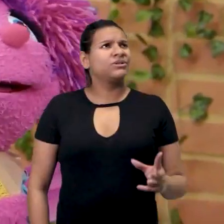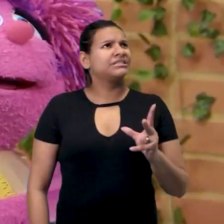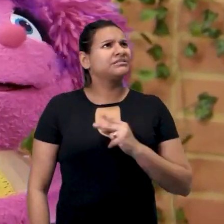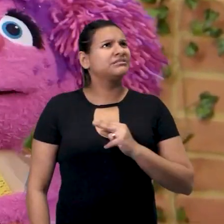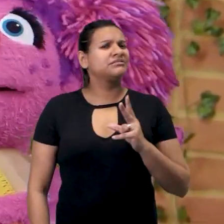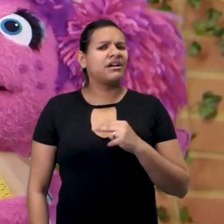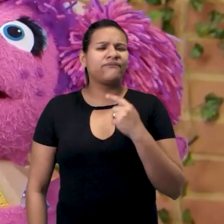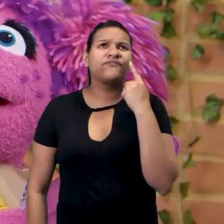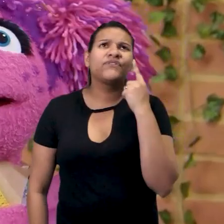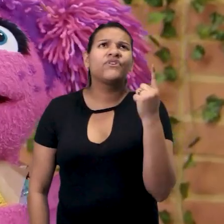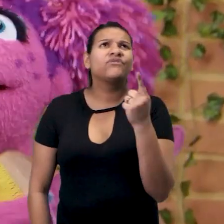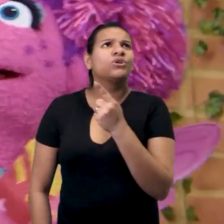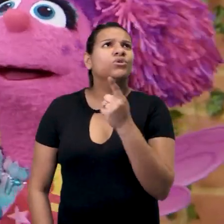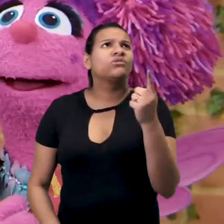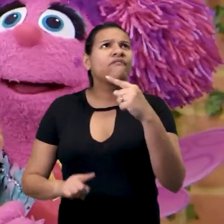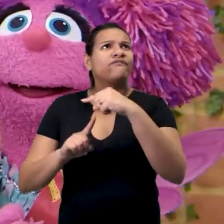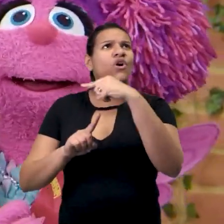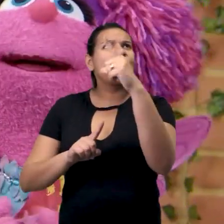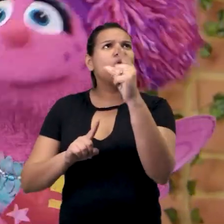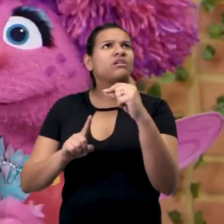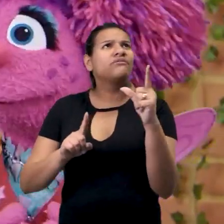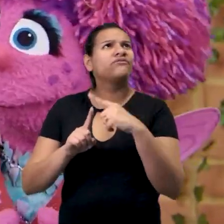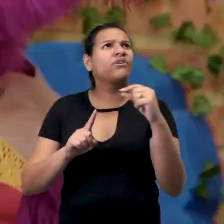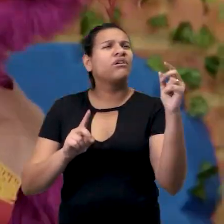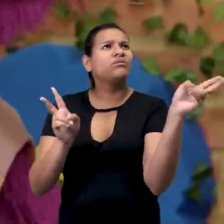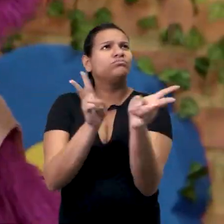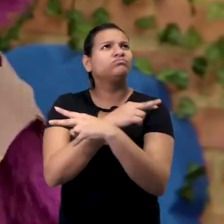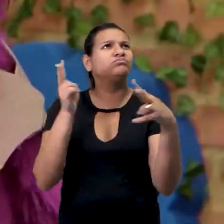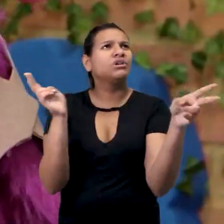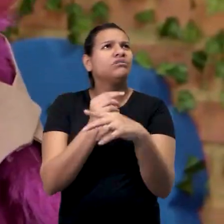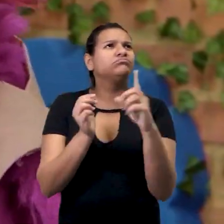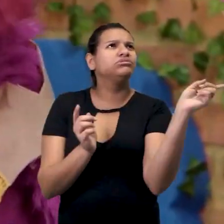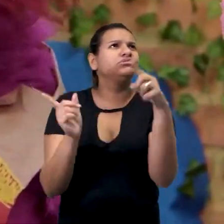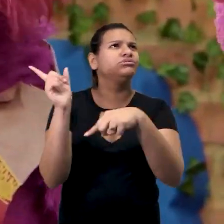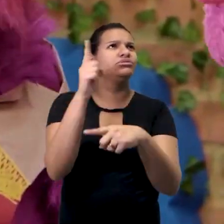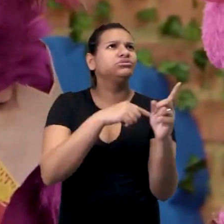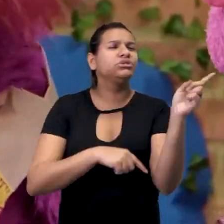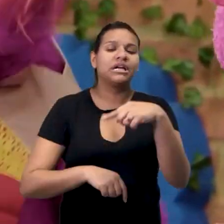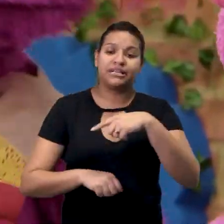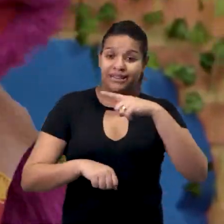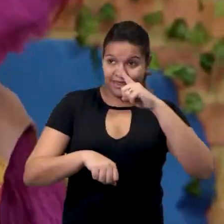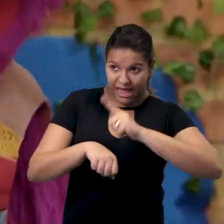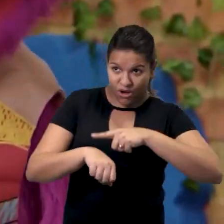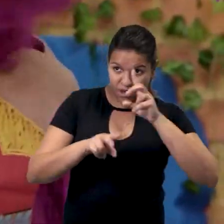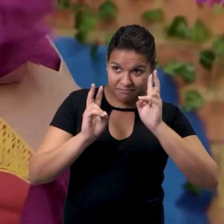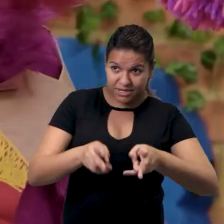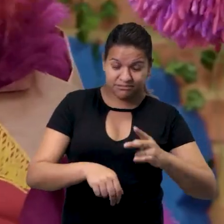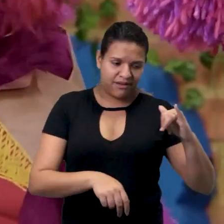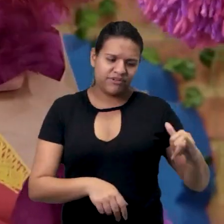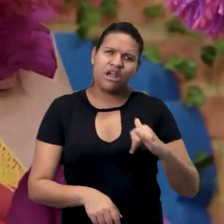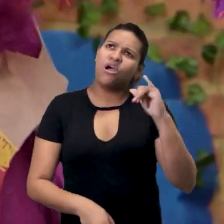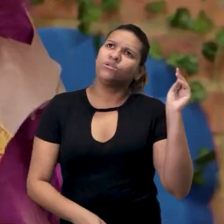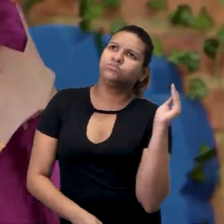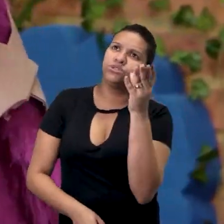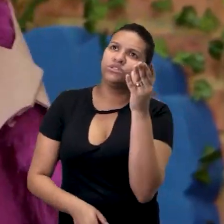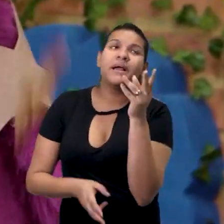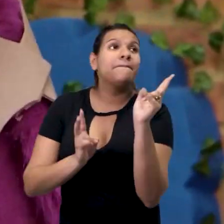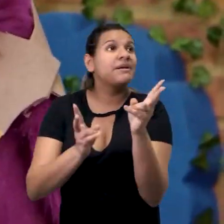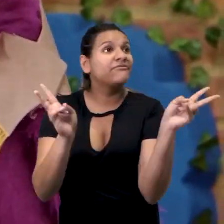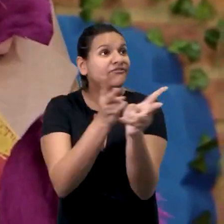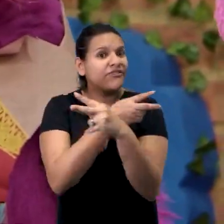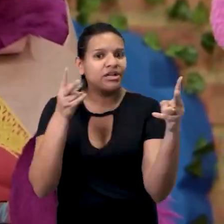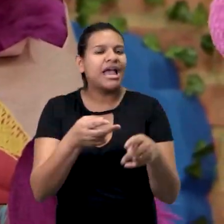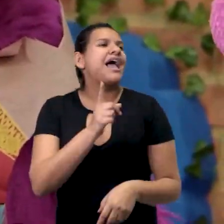Nossa, vejam as folhas voando com o vento! Ah! Na hora que eu joguei o aviãozinho, também estava ventando! Ah!